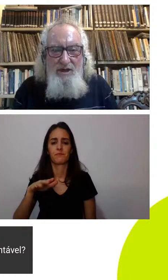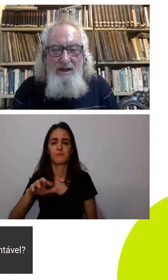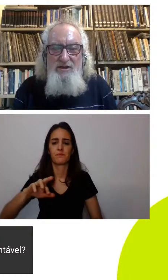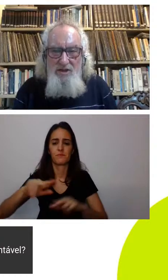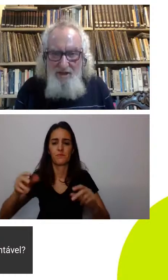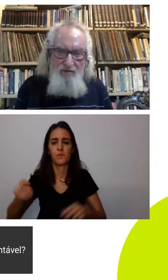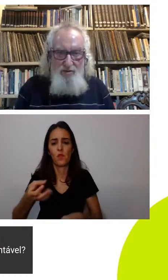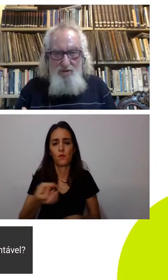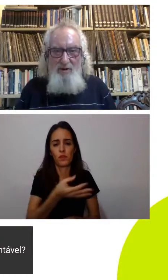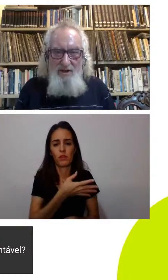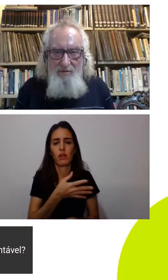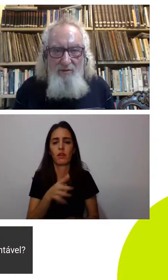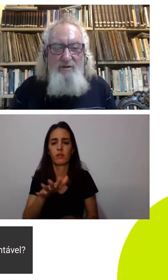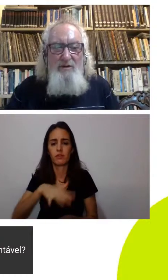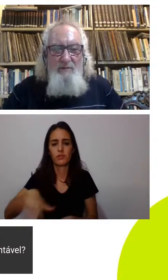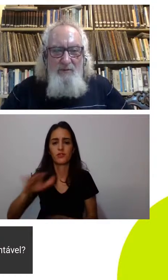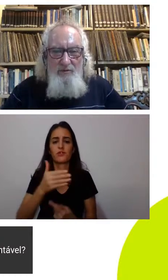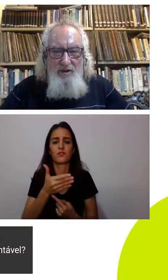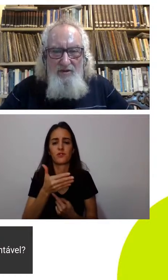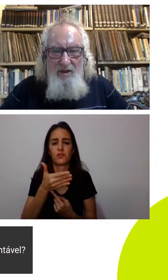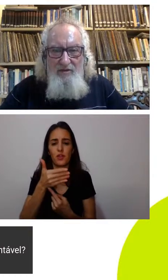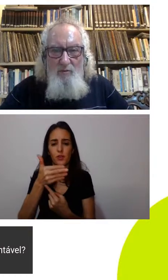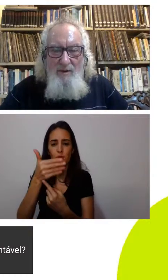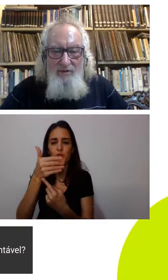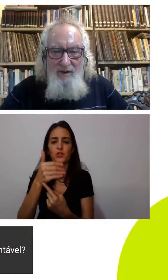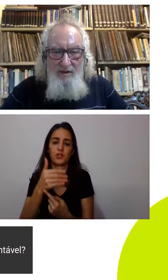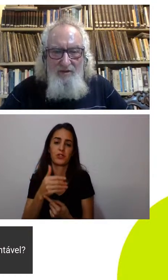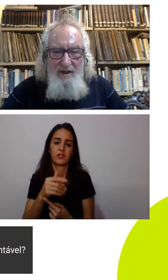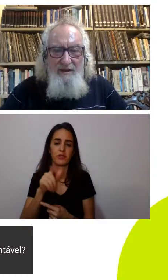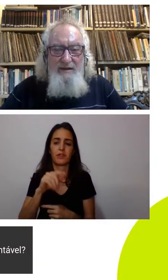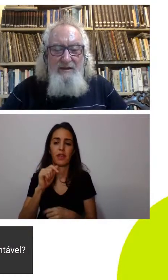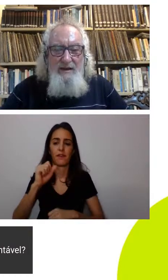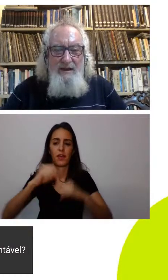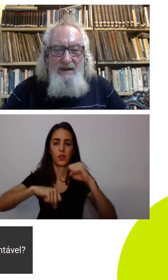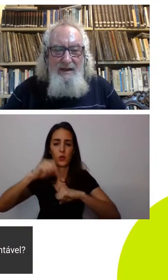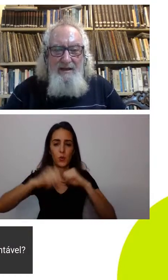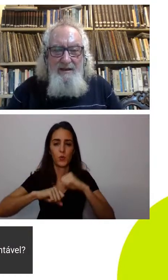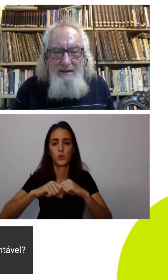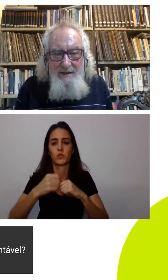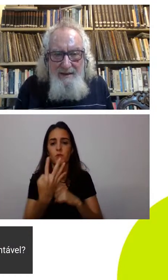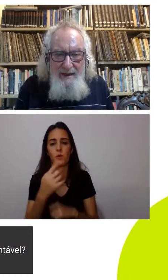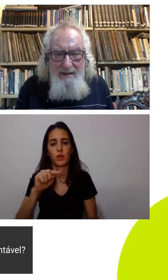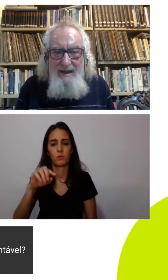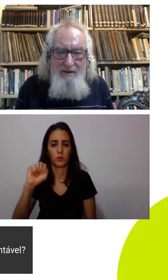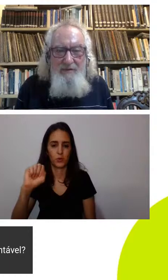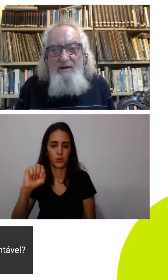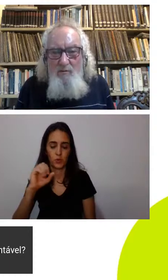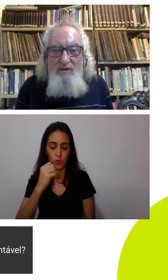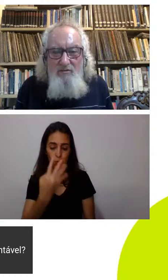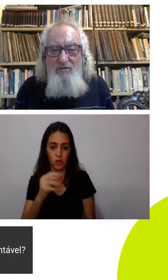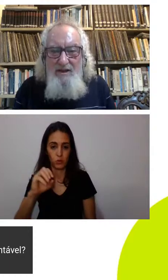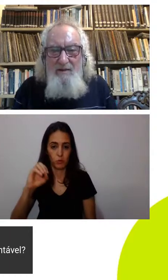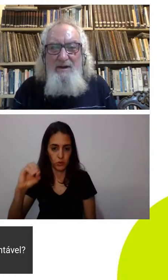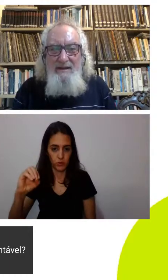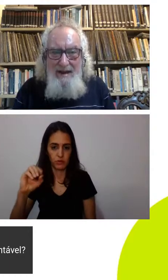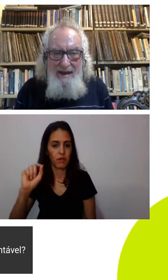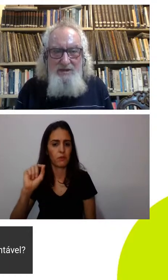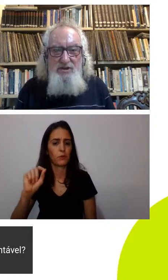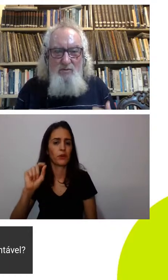horizonte a gente já discutiu aqui no Cine Ciência algumas vezes o que tem a ver com a